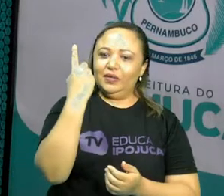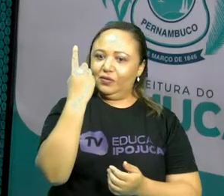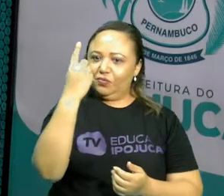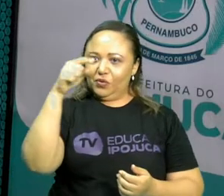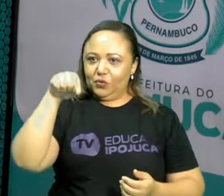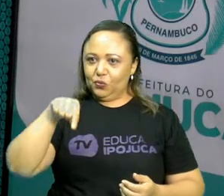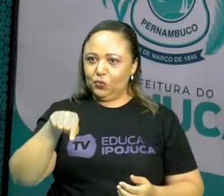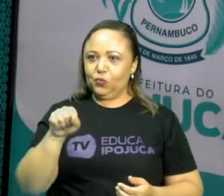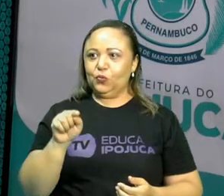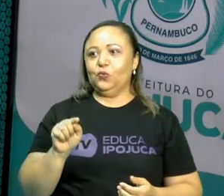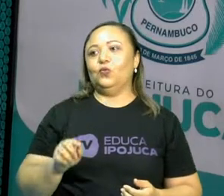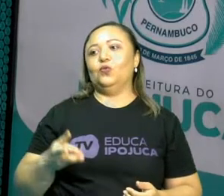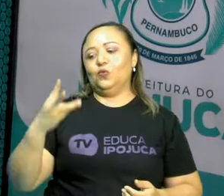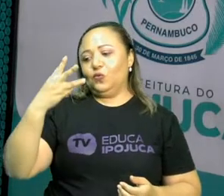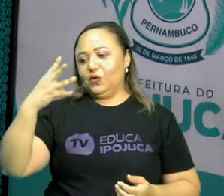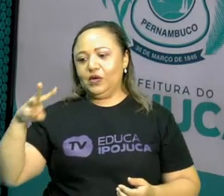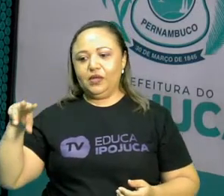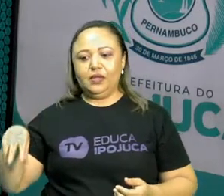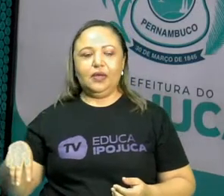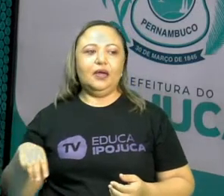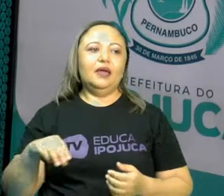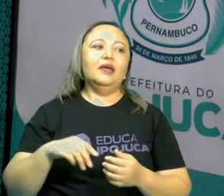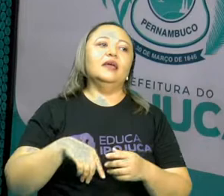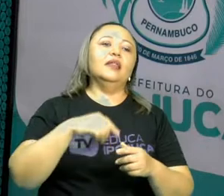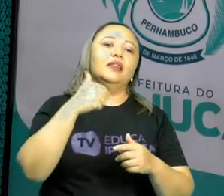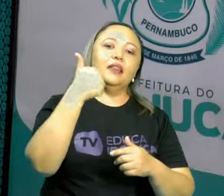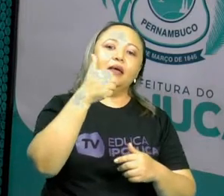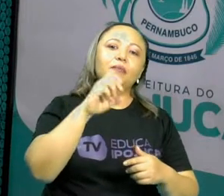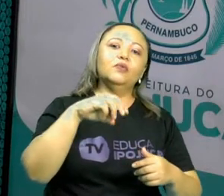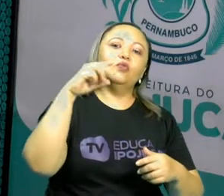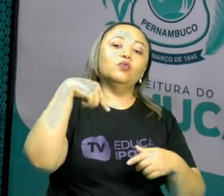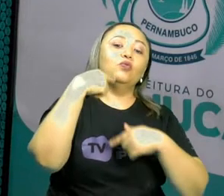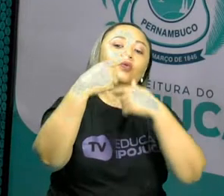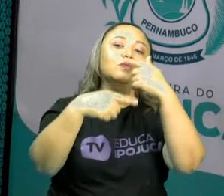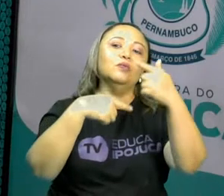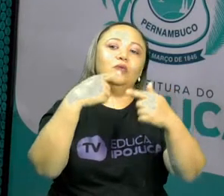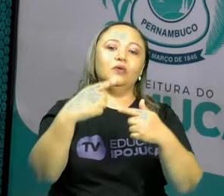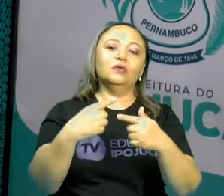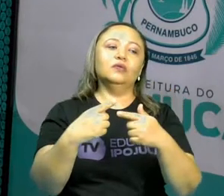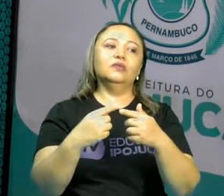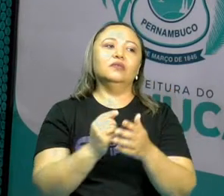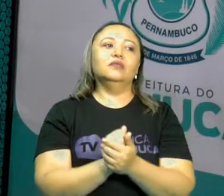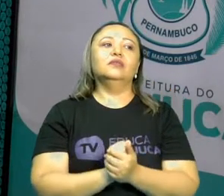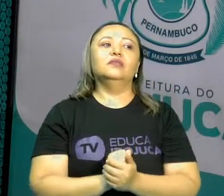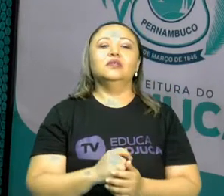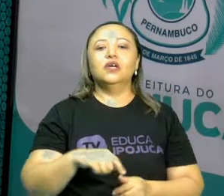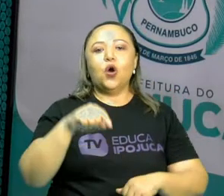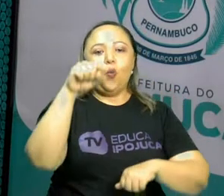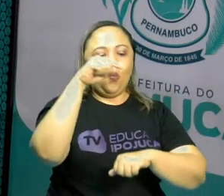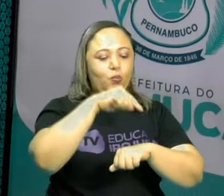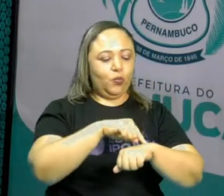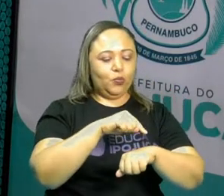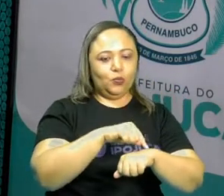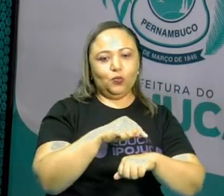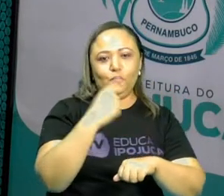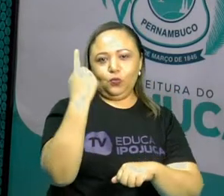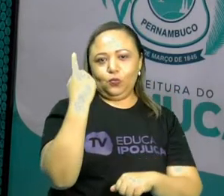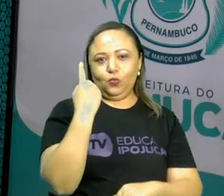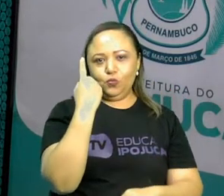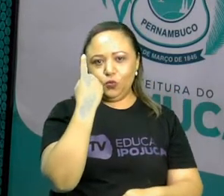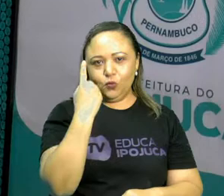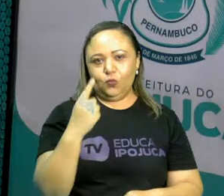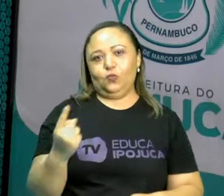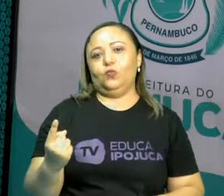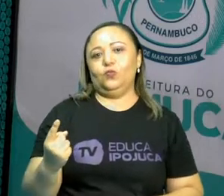40. Que são 10 minutos depois. E olha o que aconteceu. No minuto 50, tanto